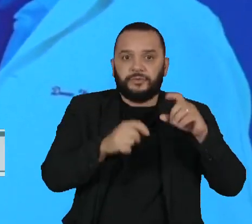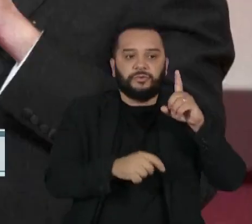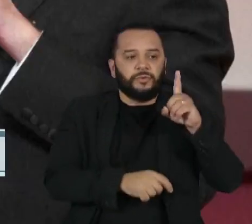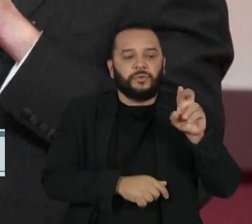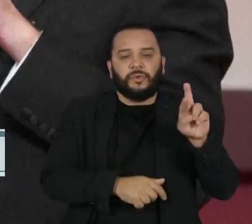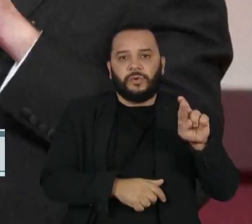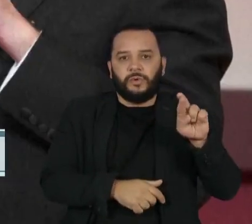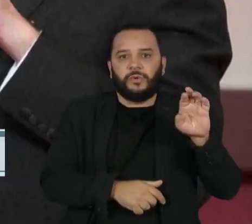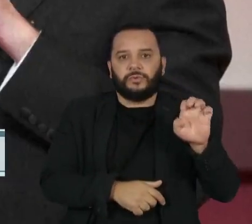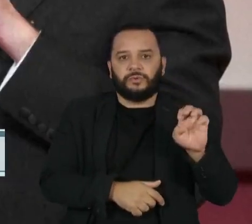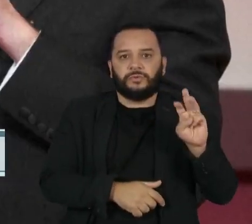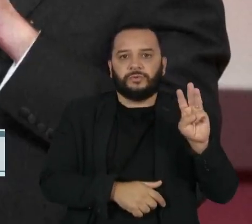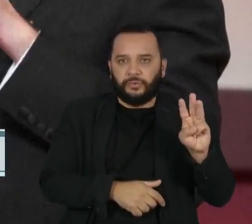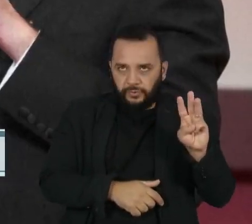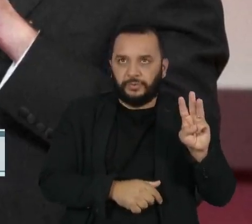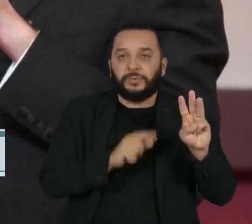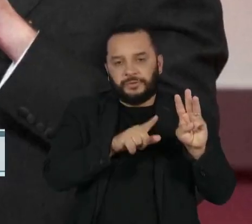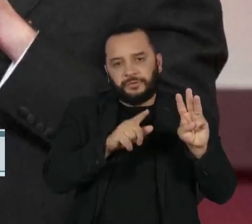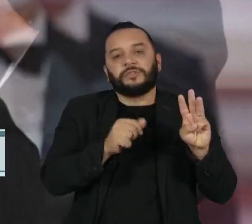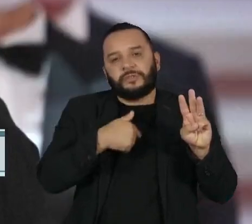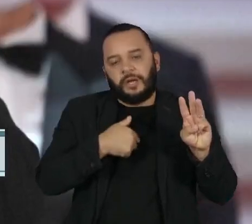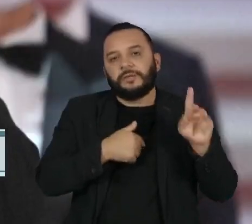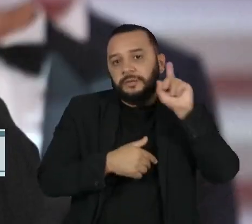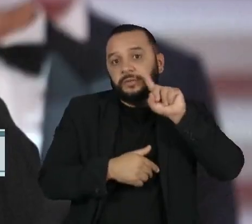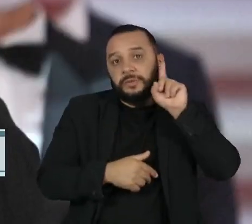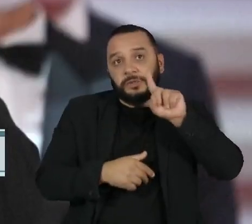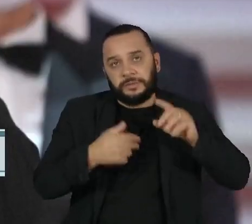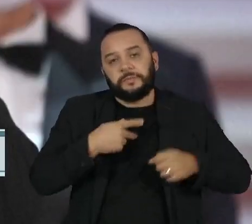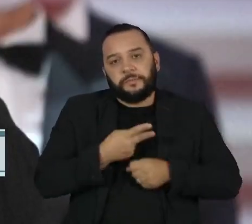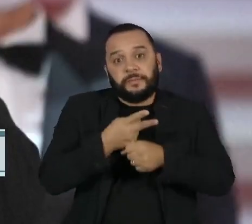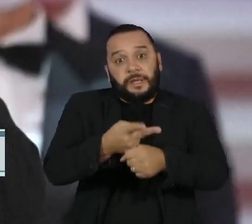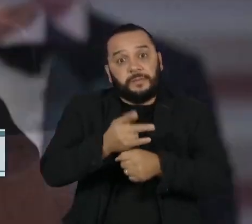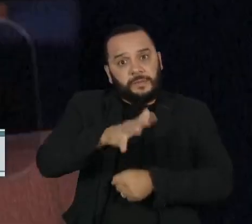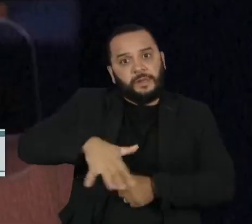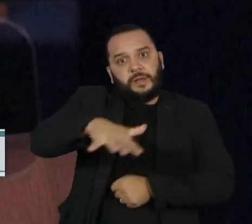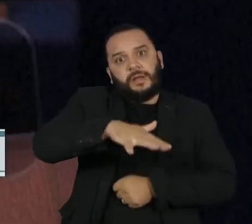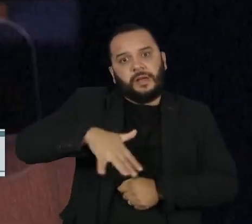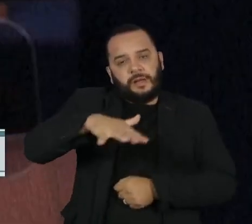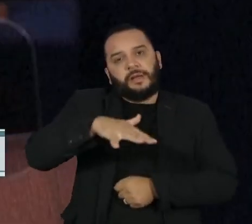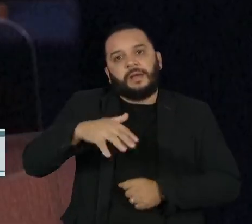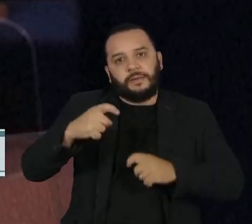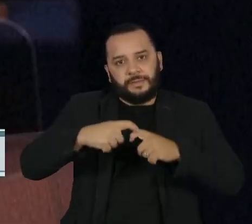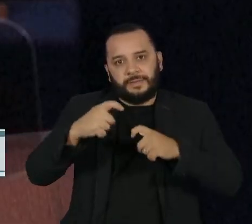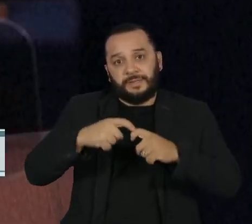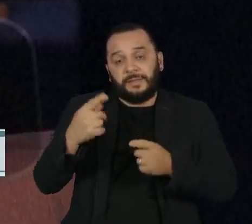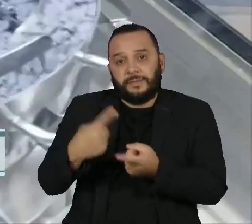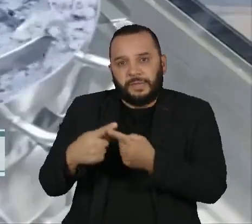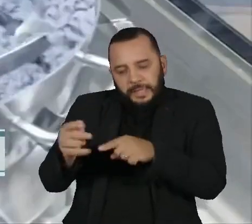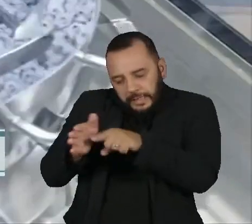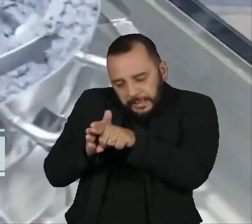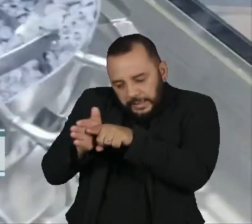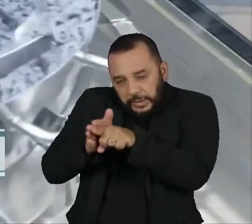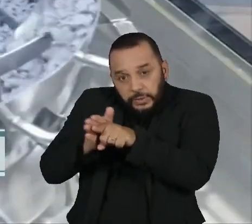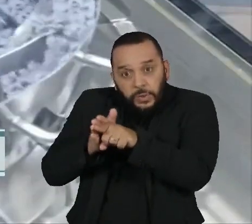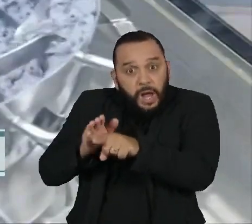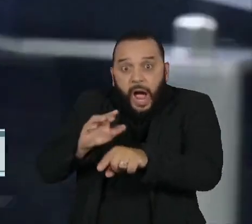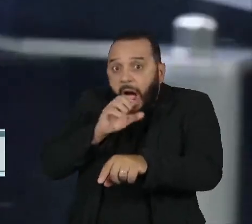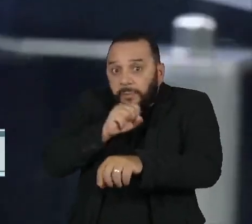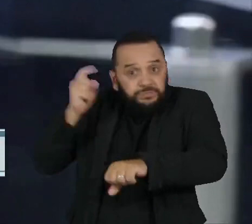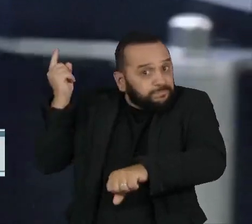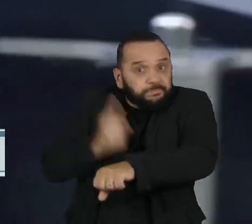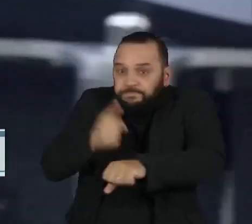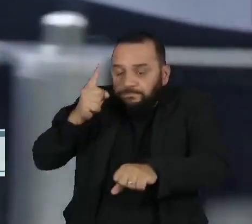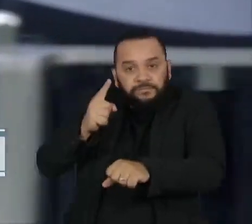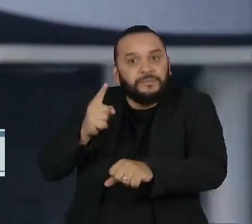receberam o Prêmio Nobel de Medicina de 2023 por descobertas que levaram ao desenvolvimento, em tempo recorde, de